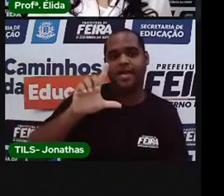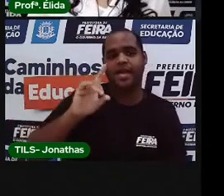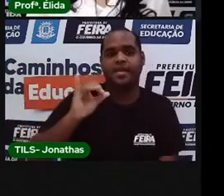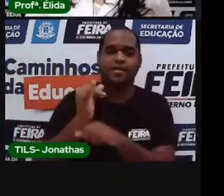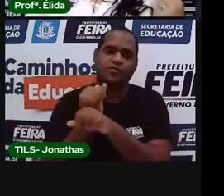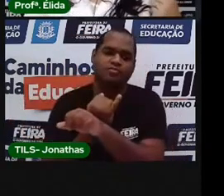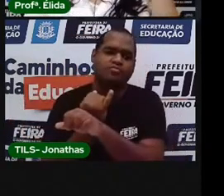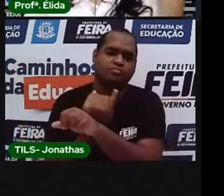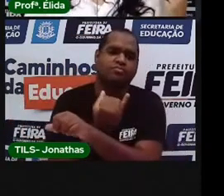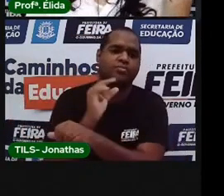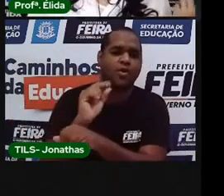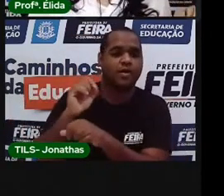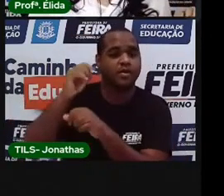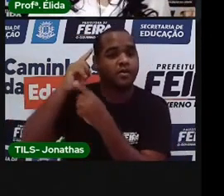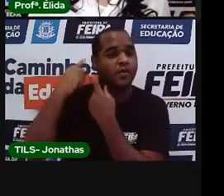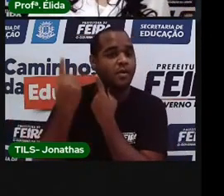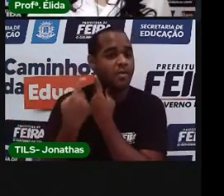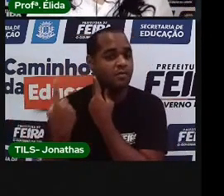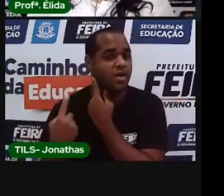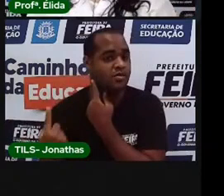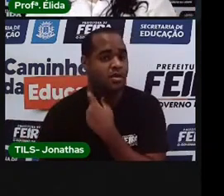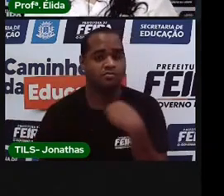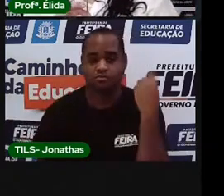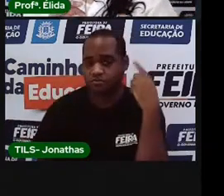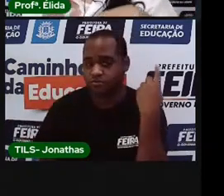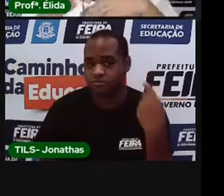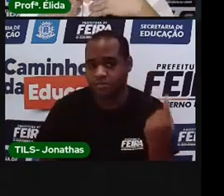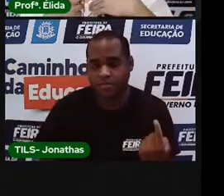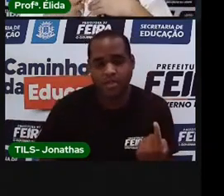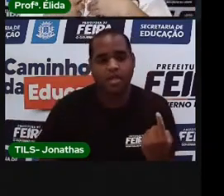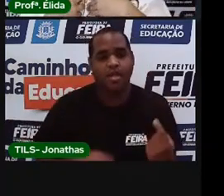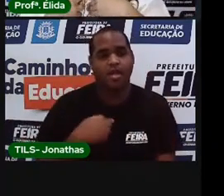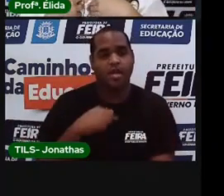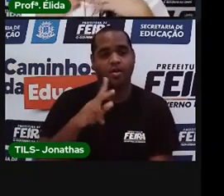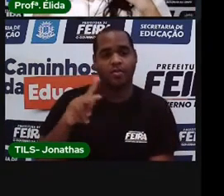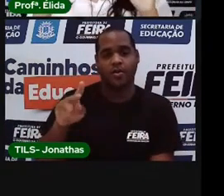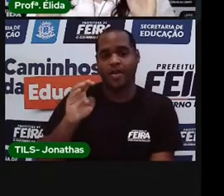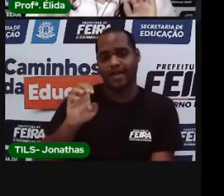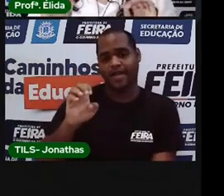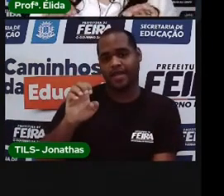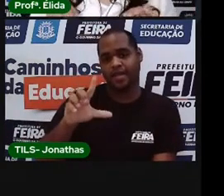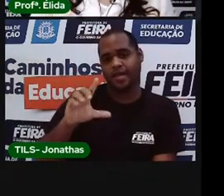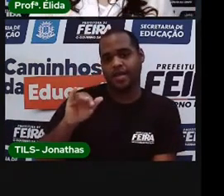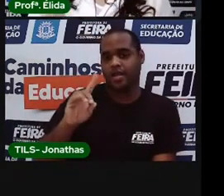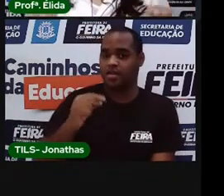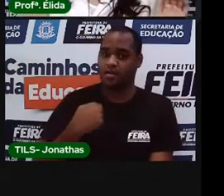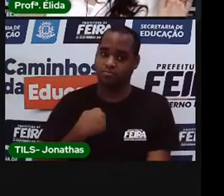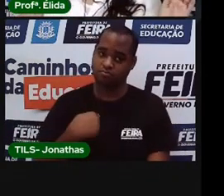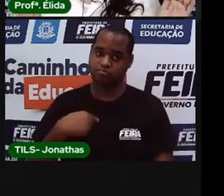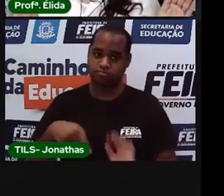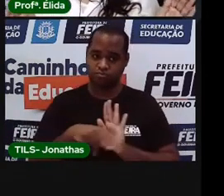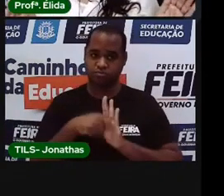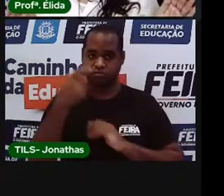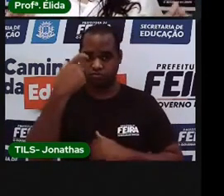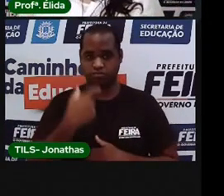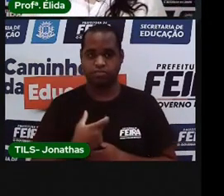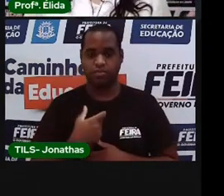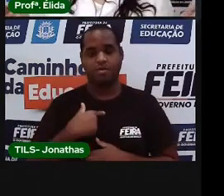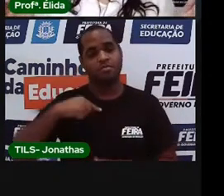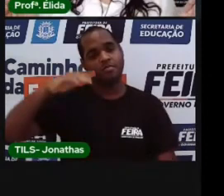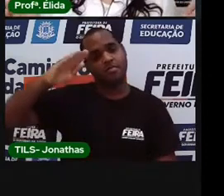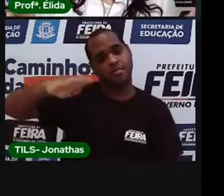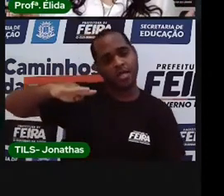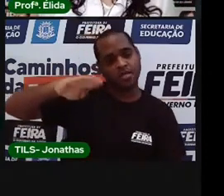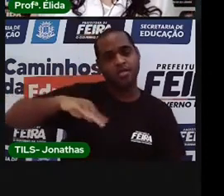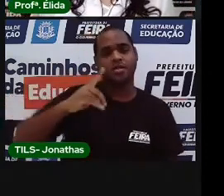gordinha, Os cabelos são cacheados. Então, eu vou desenhar desse jeito. Baixinha,